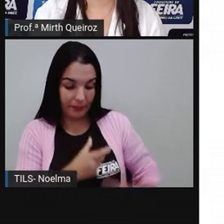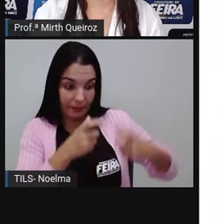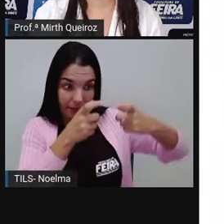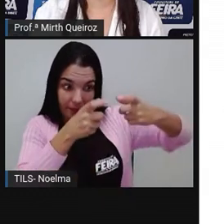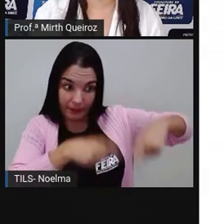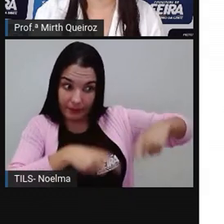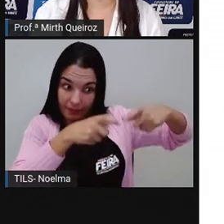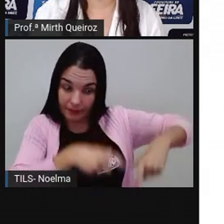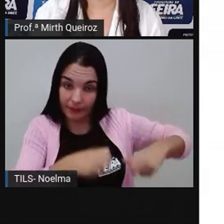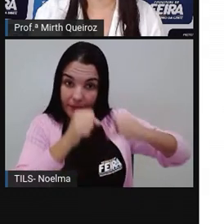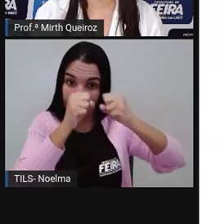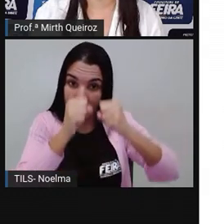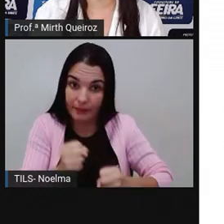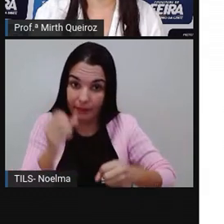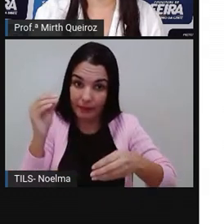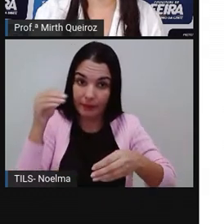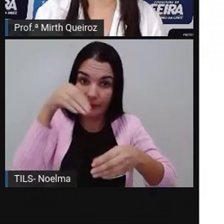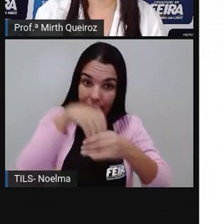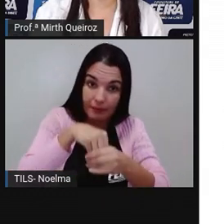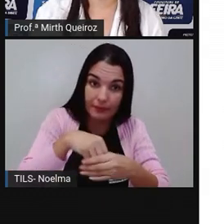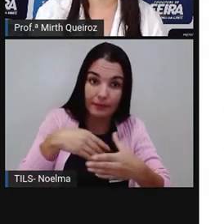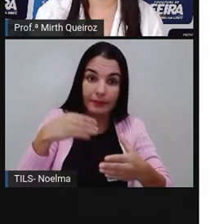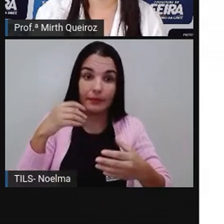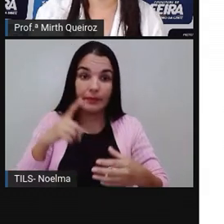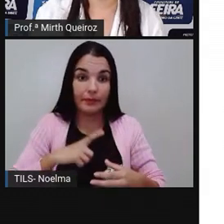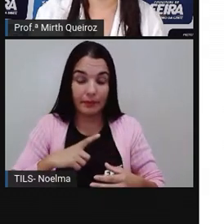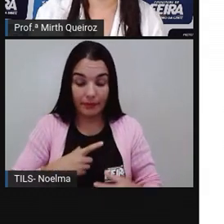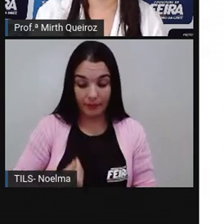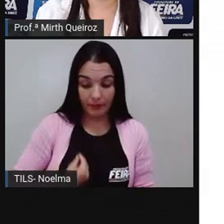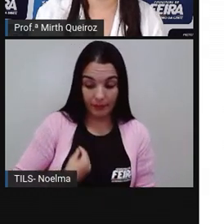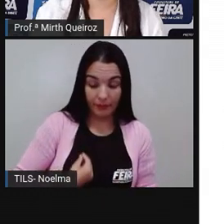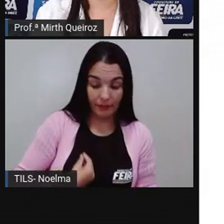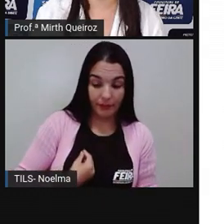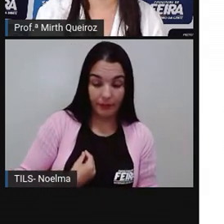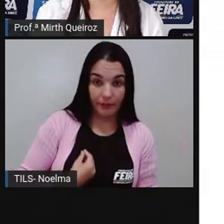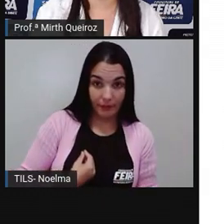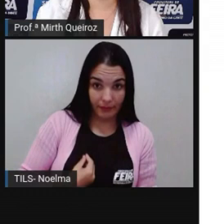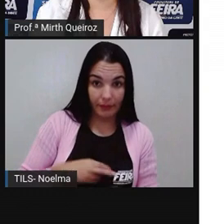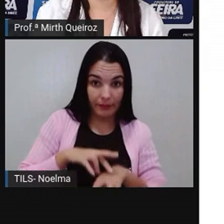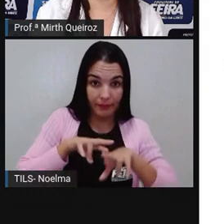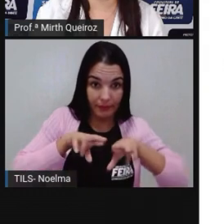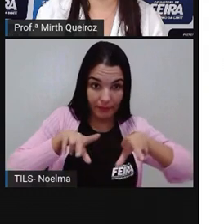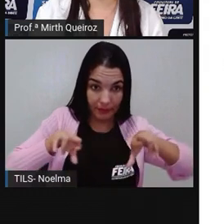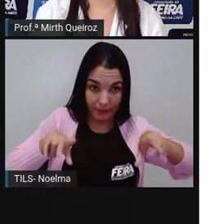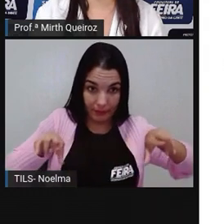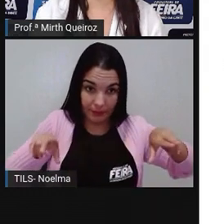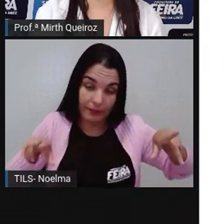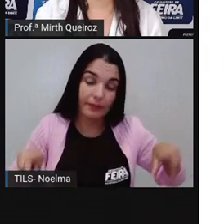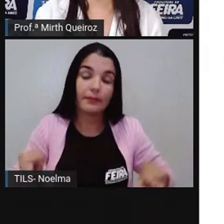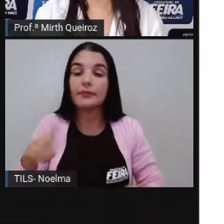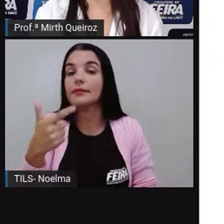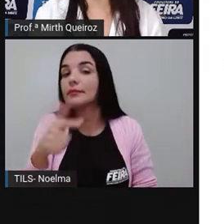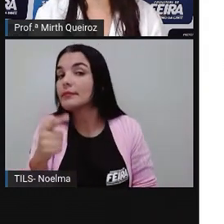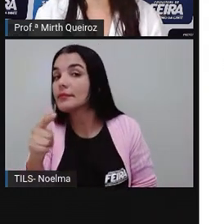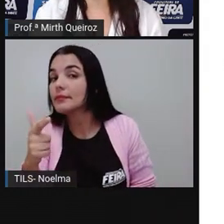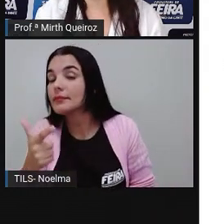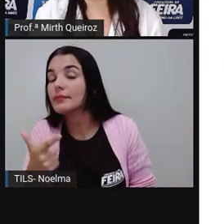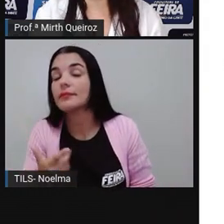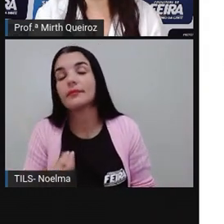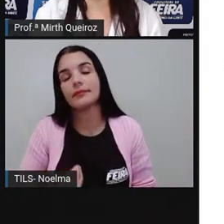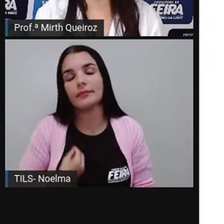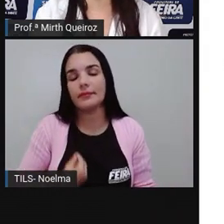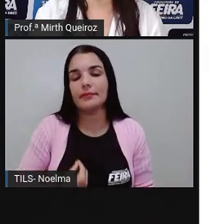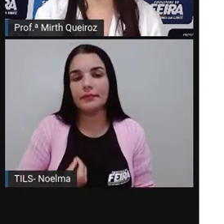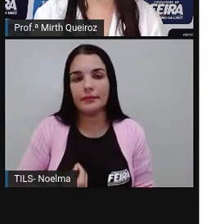Podendo incluir tanto o ambiente abiótico, que é o ambiente sem vida, quanto outros